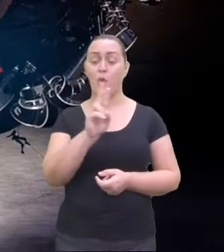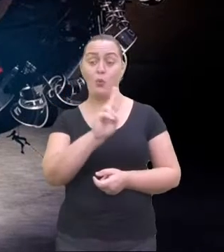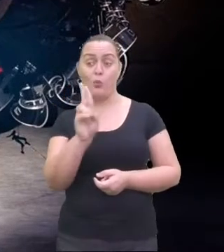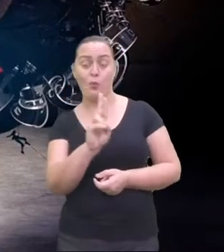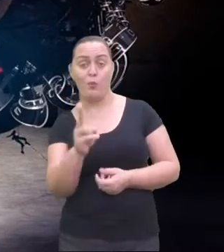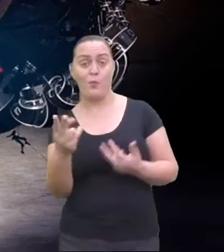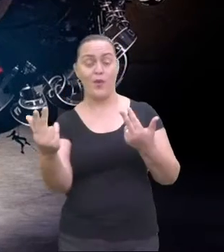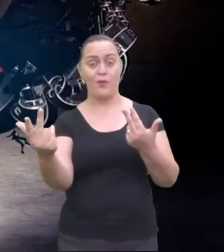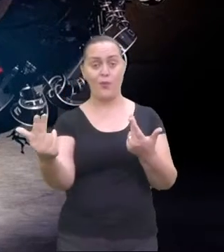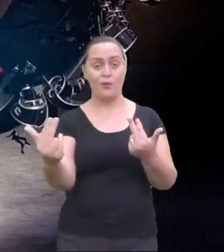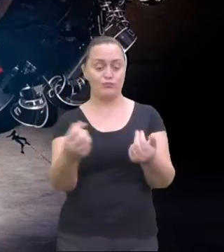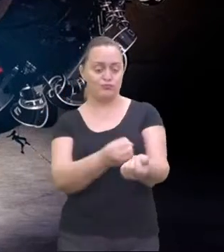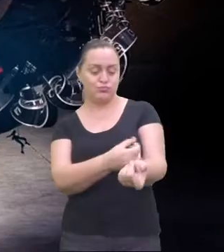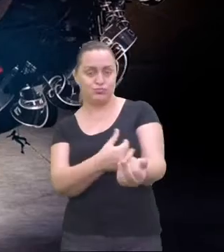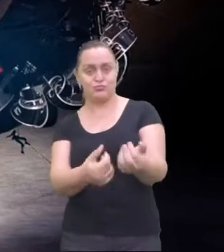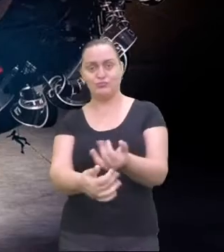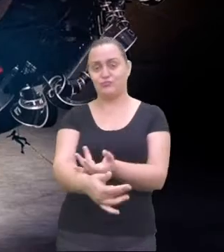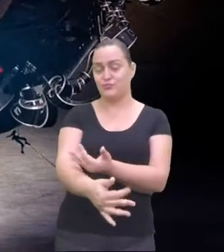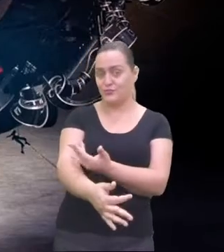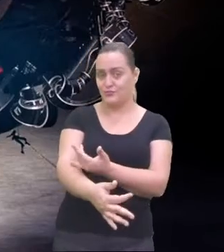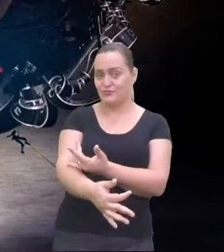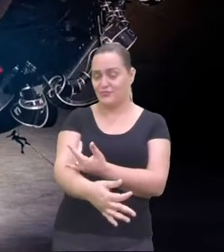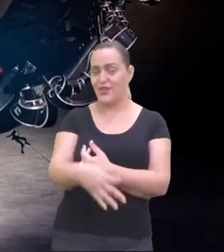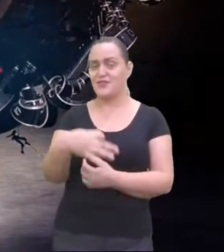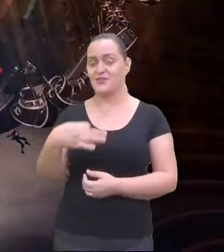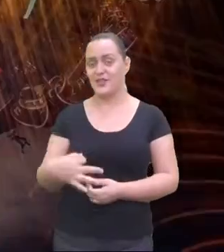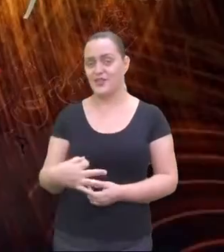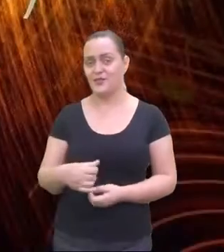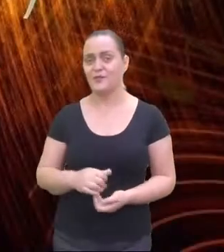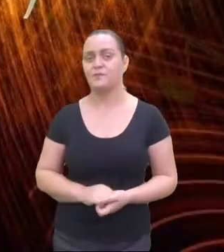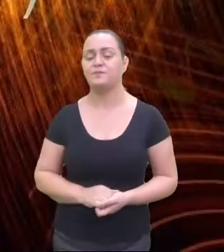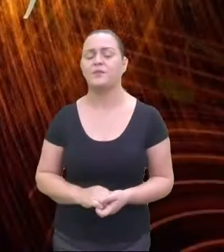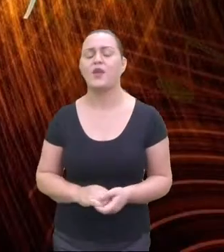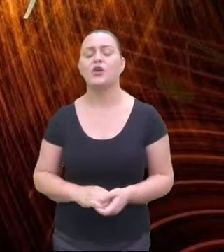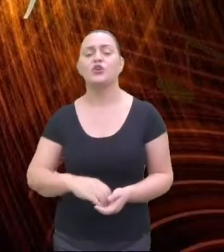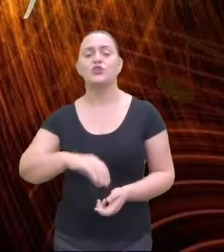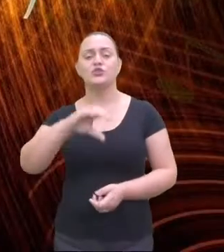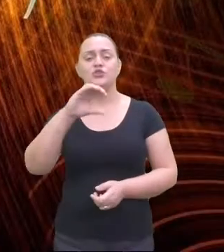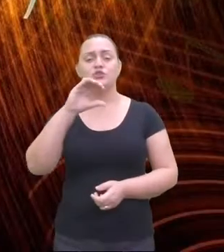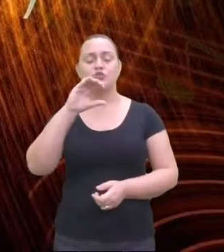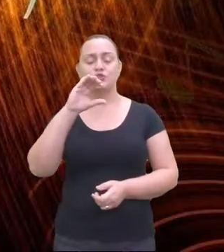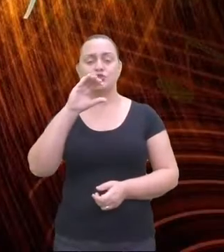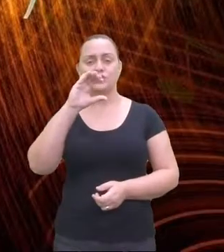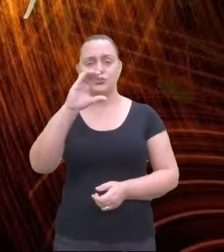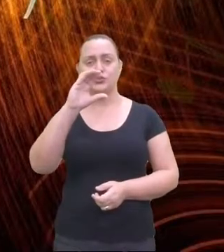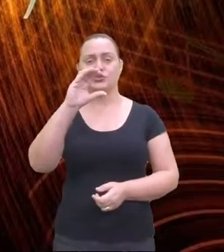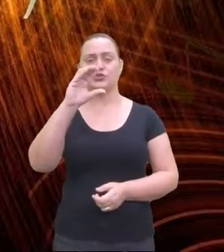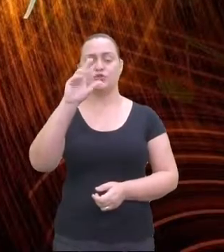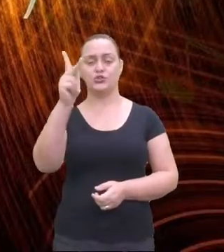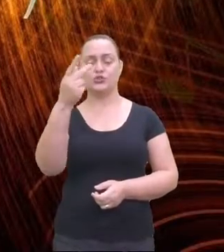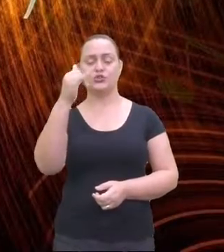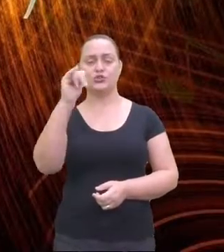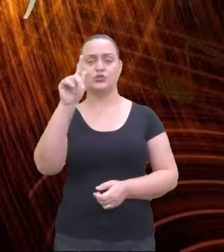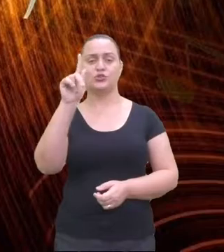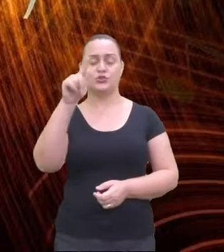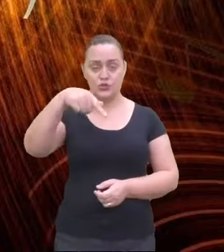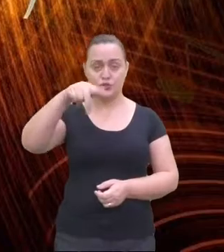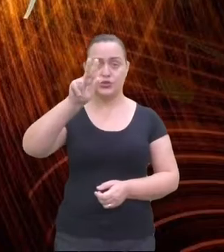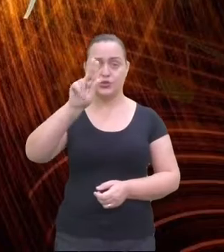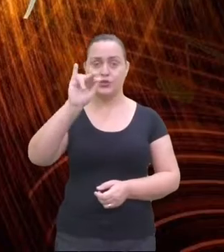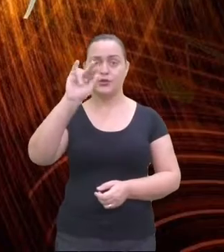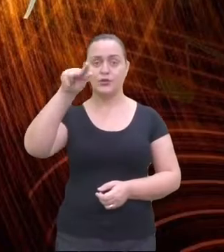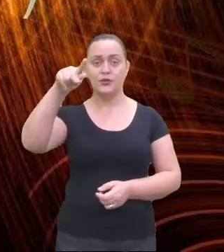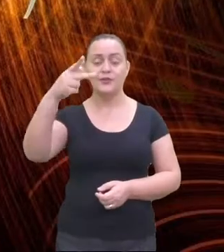Chiquinha Gonzaga e Pixinguinha foram um dos maiores compositores do choro. Sendo Chiquinha a primeira